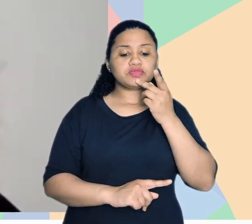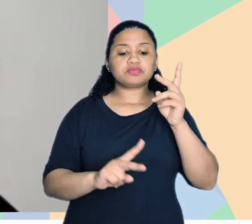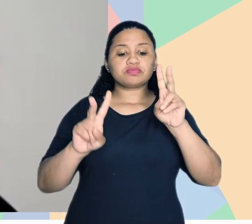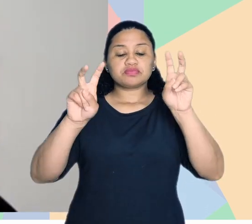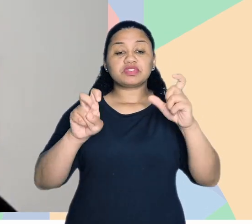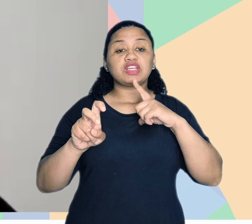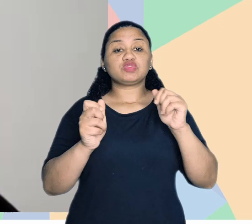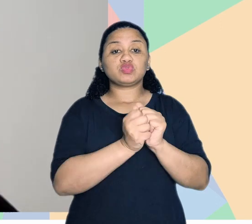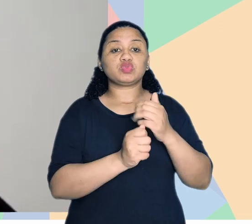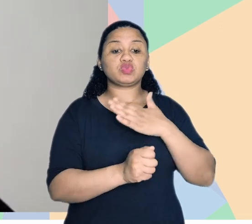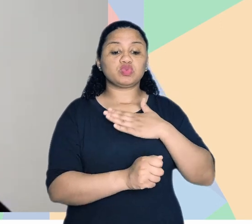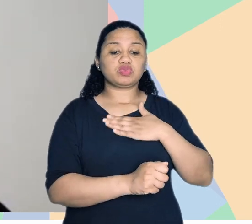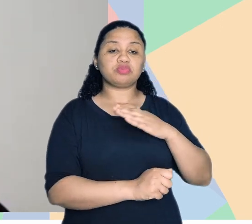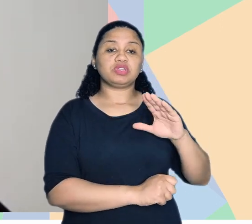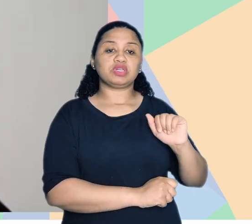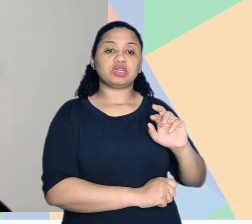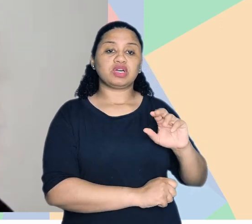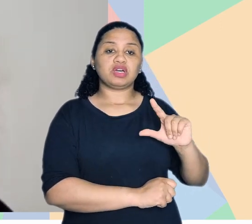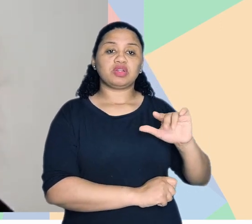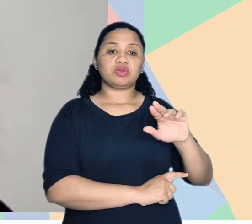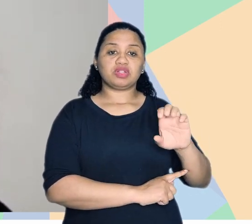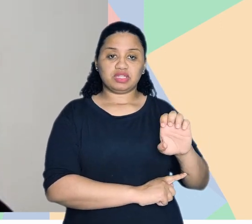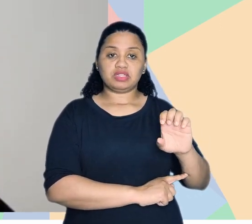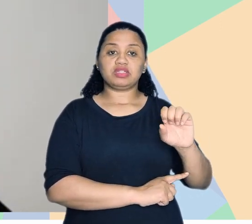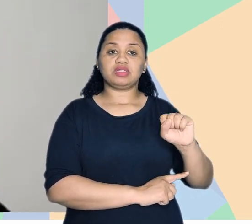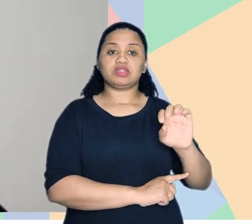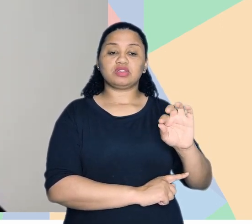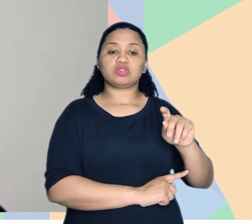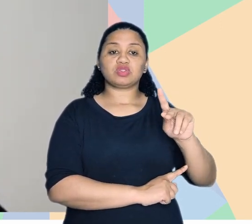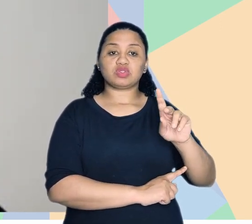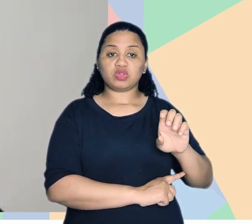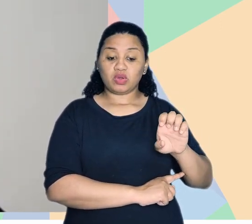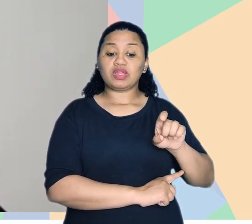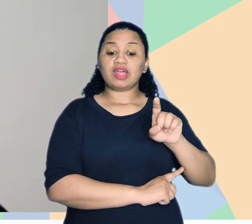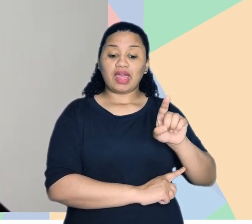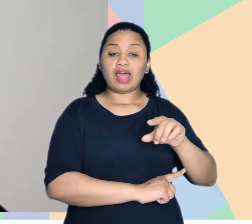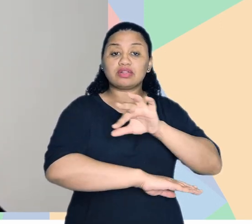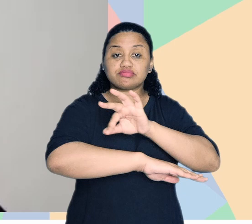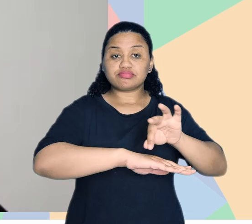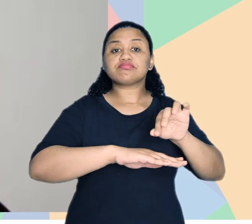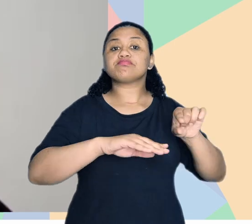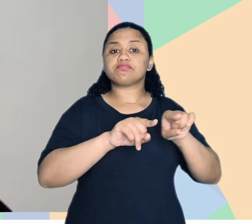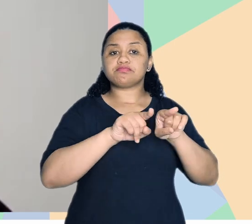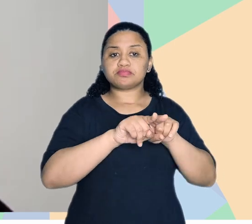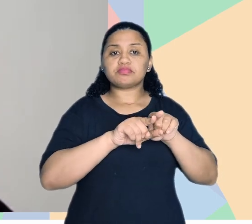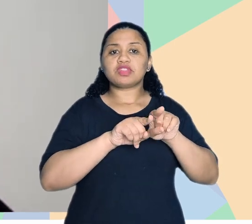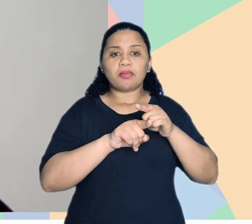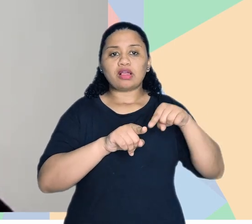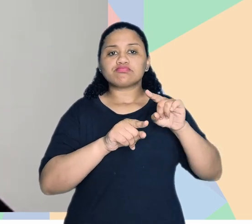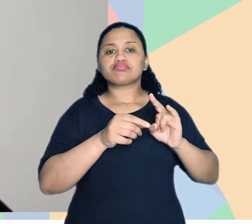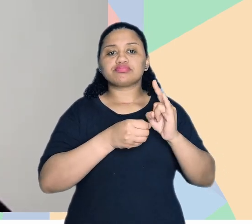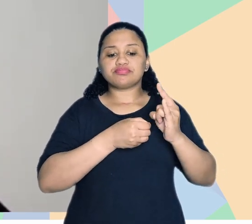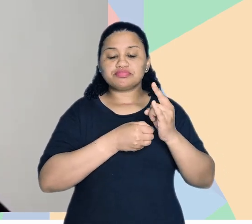comigo a Carolina Stolfi, que ela é arquiteta e urbanista, tem mestrado e doutorado em arquitetura e urbanismo pela